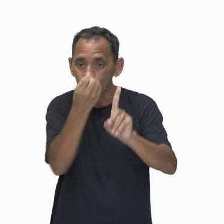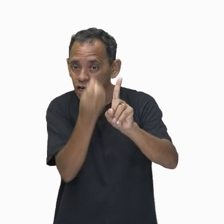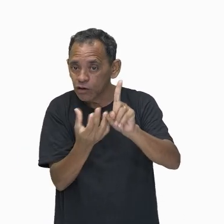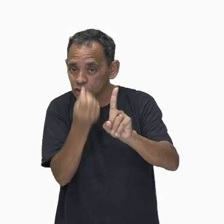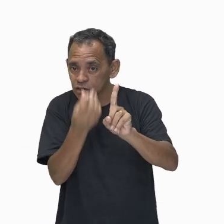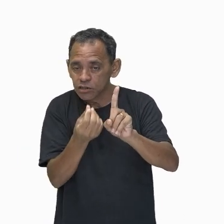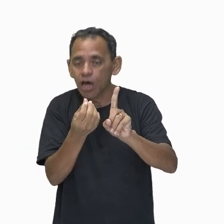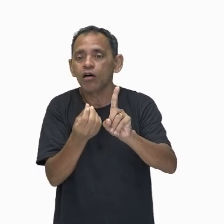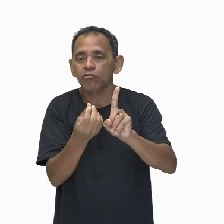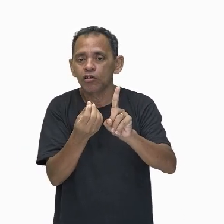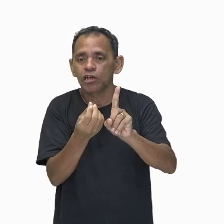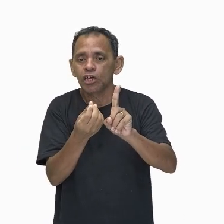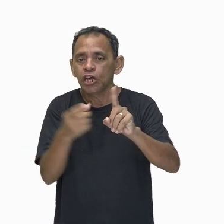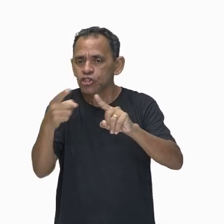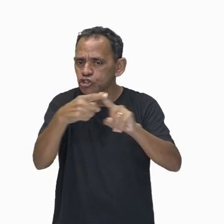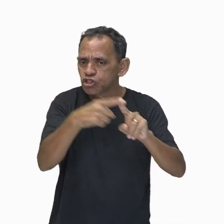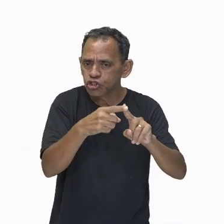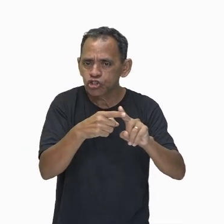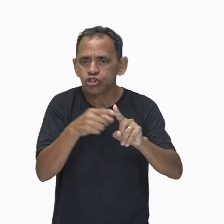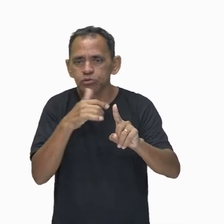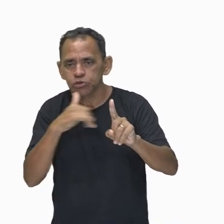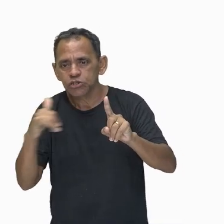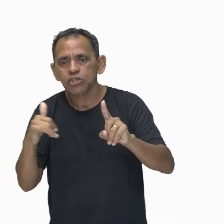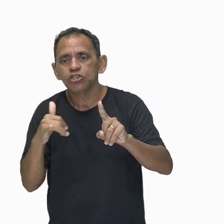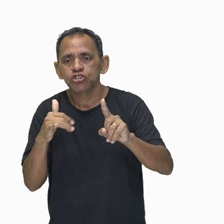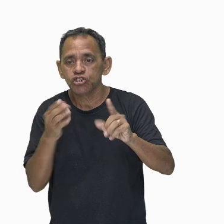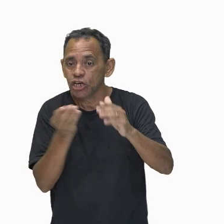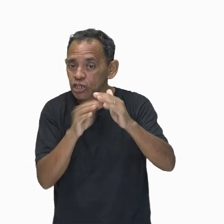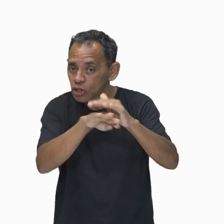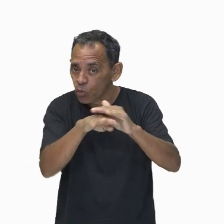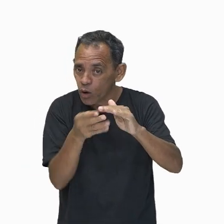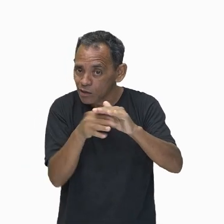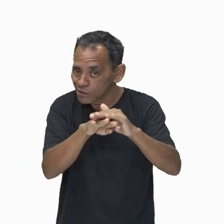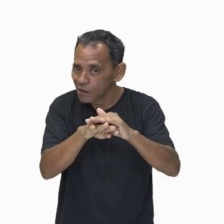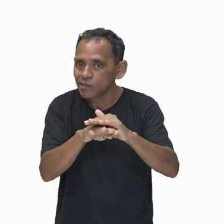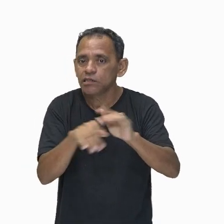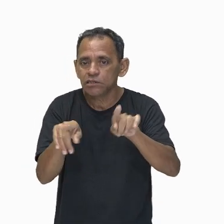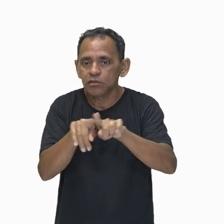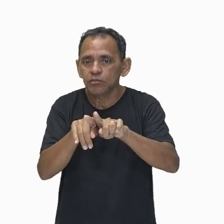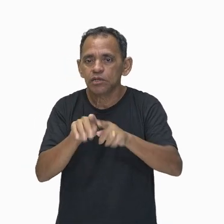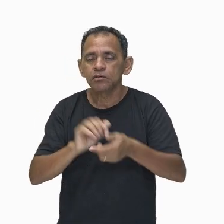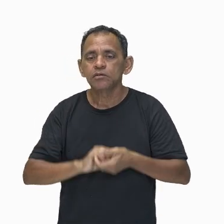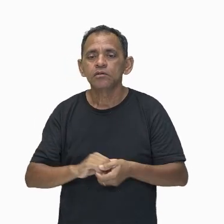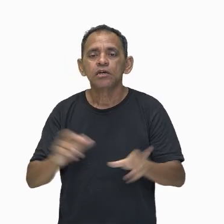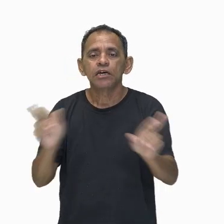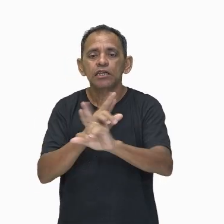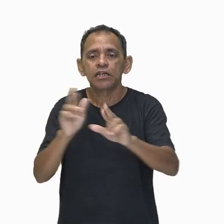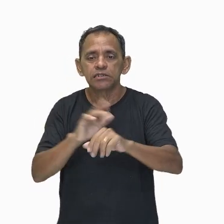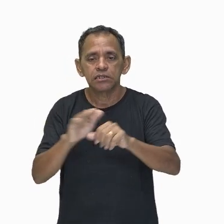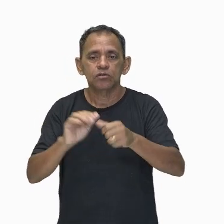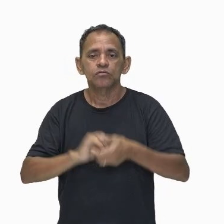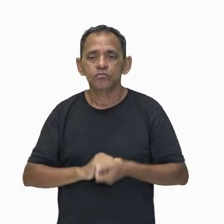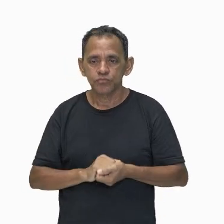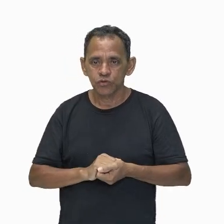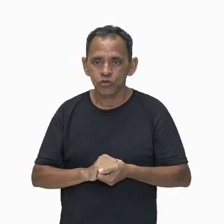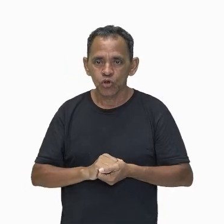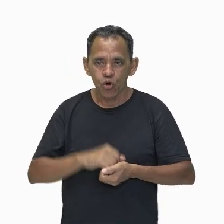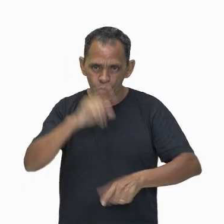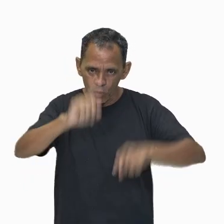por conta da posição desse corpo em relação à superfície. Ela é